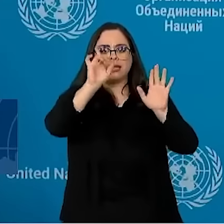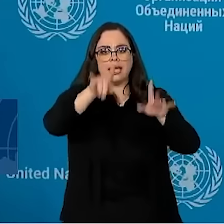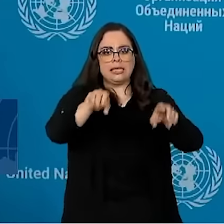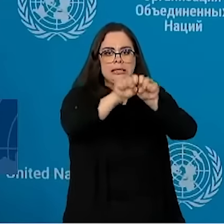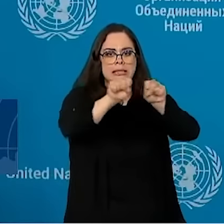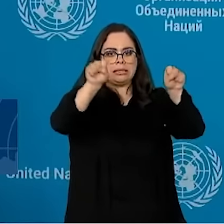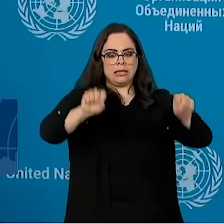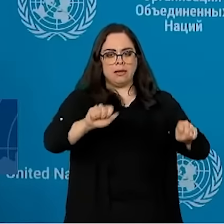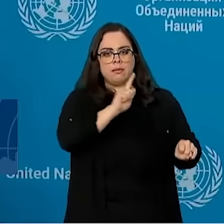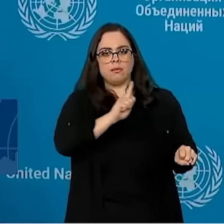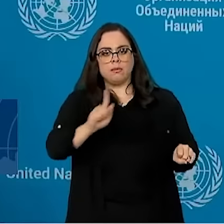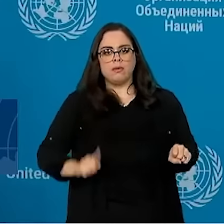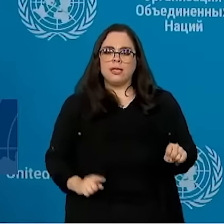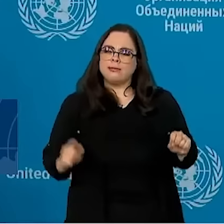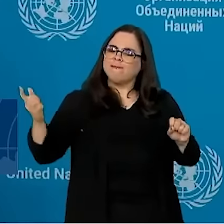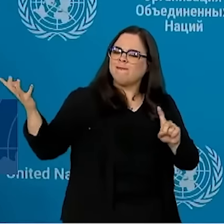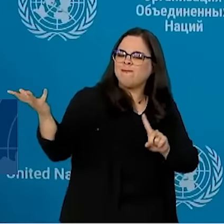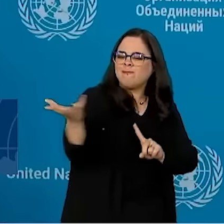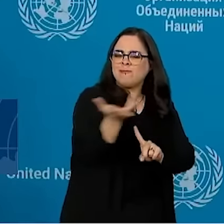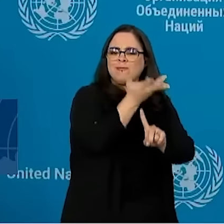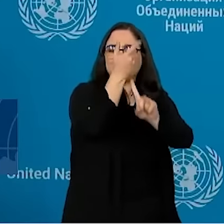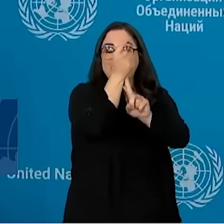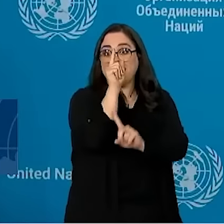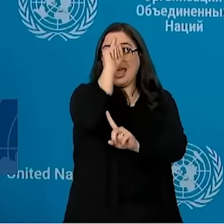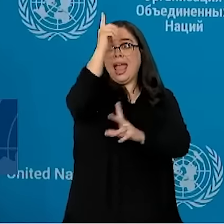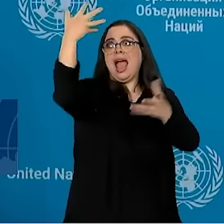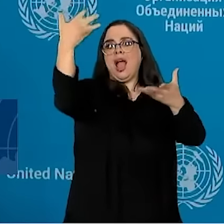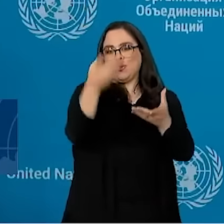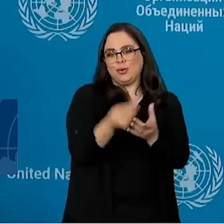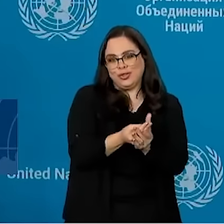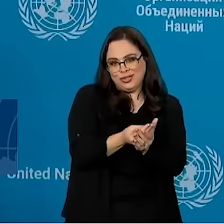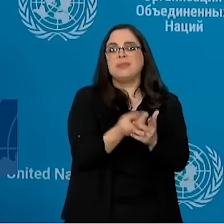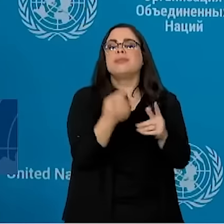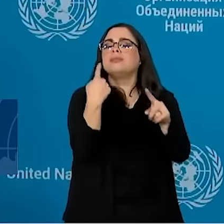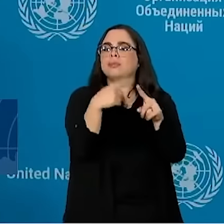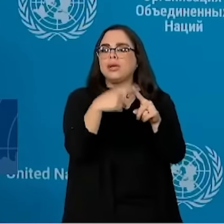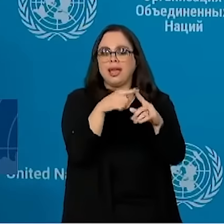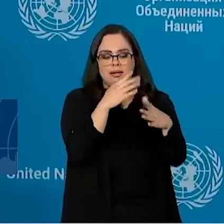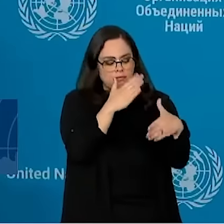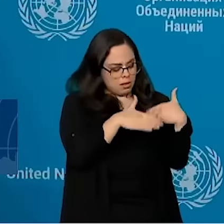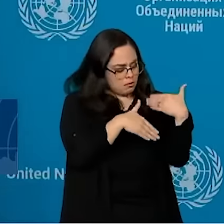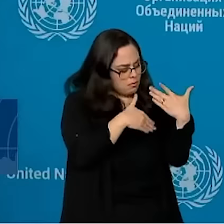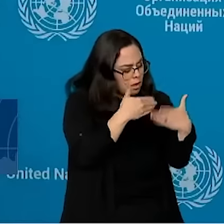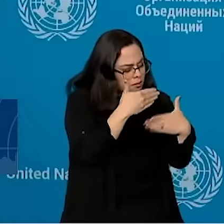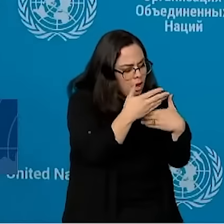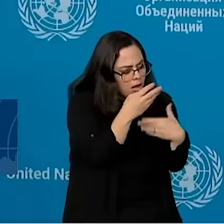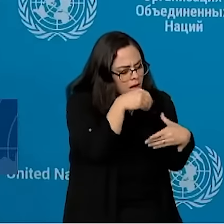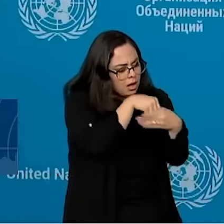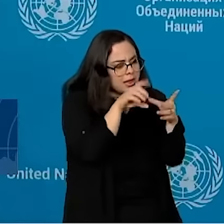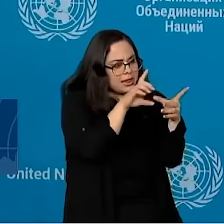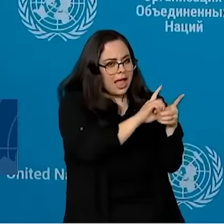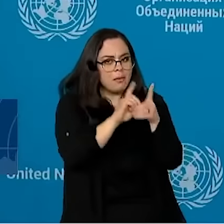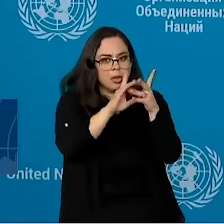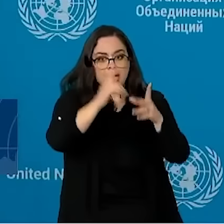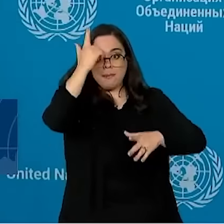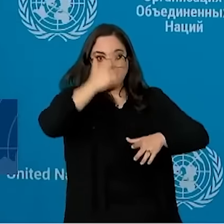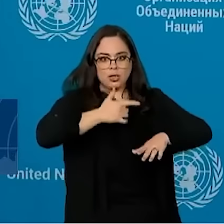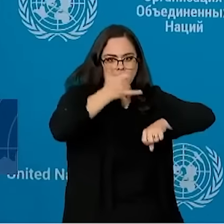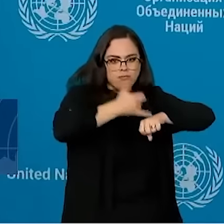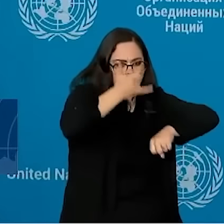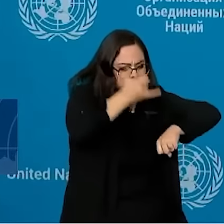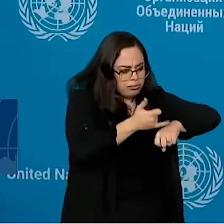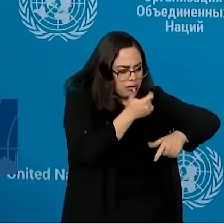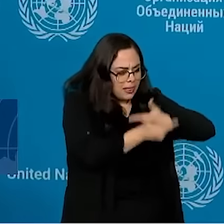mais extraordinário que se inventou, porque somente num processo democrático é que um metalúrgico pode chegar à